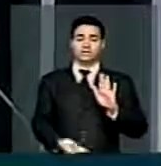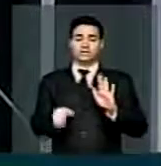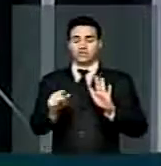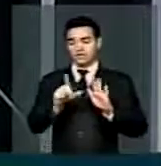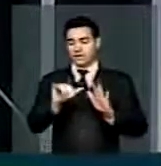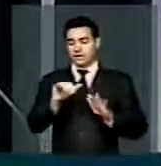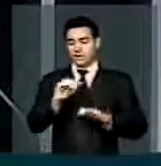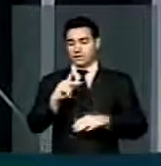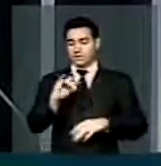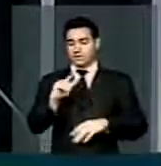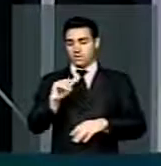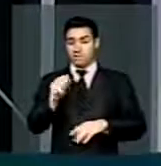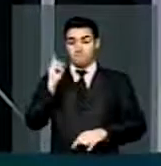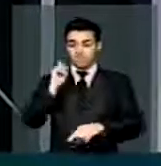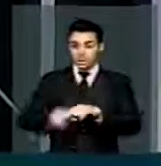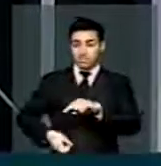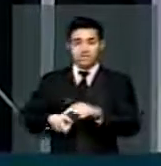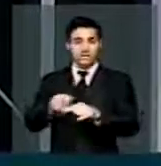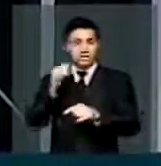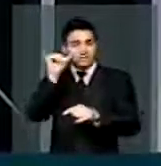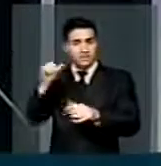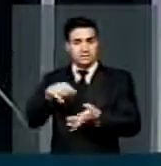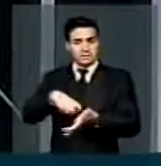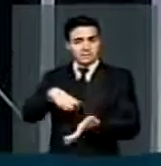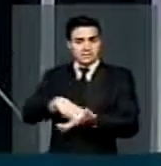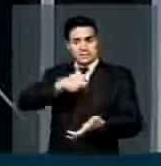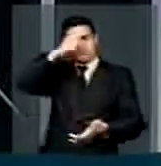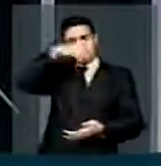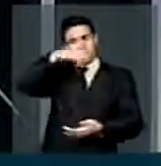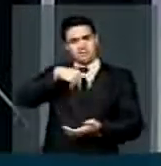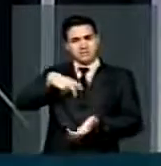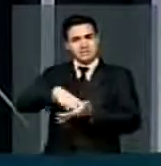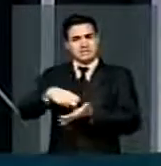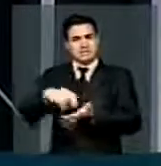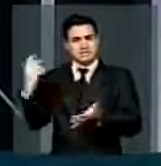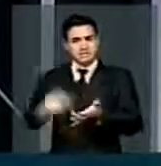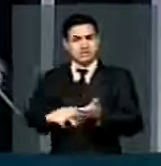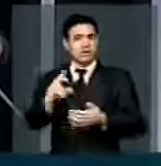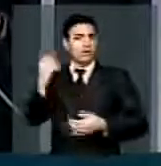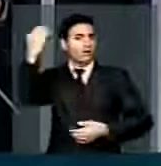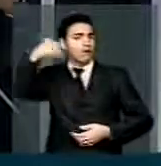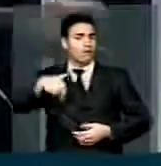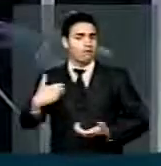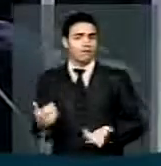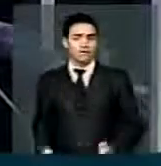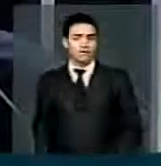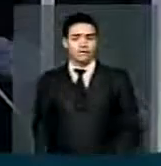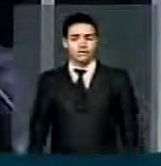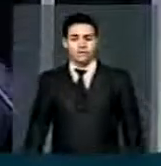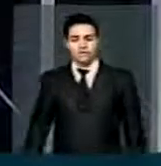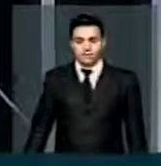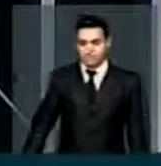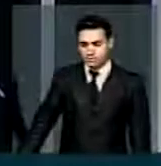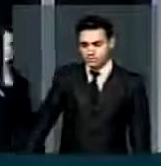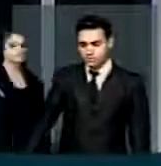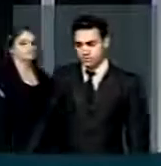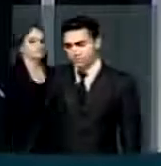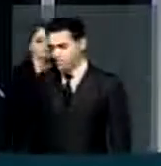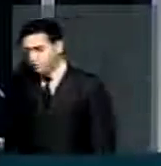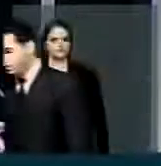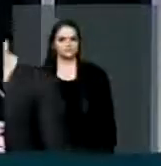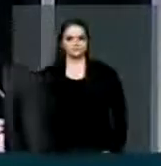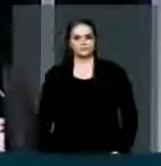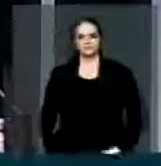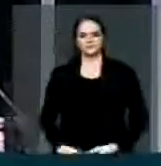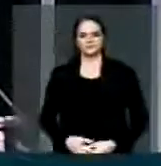Palmada, é proibir esses castigos rigorosos. Cortar a orelha, bater a torta e a